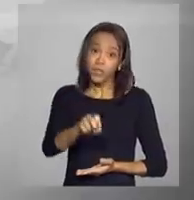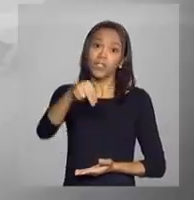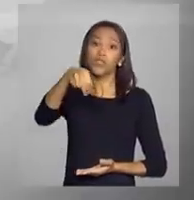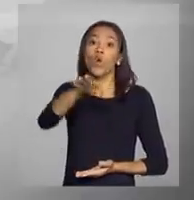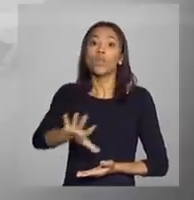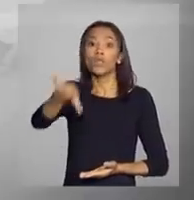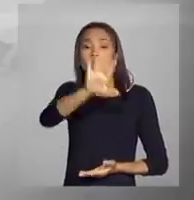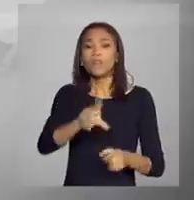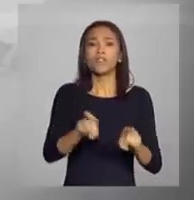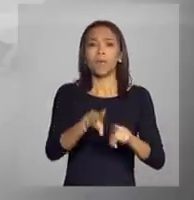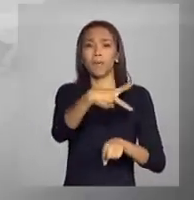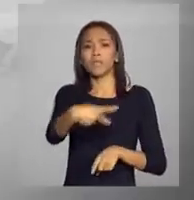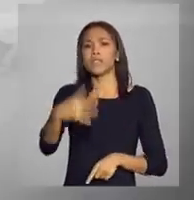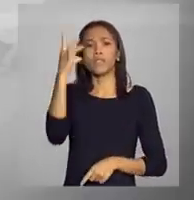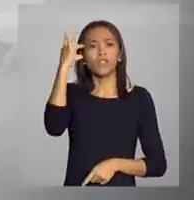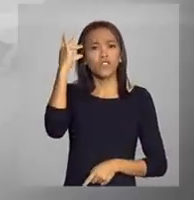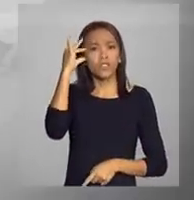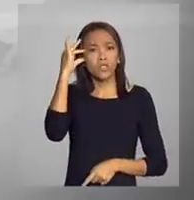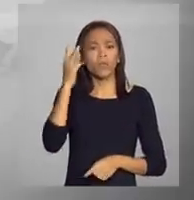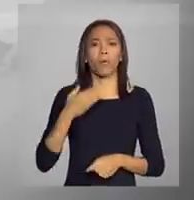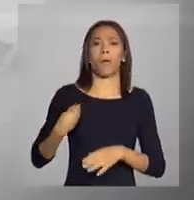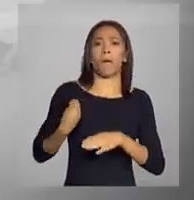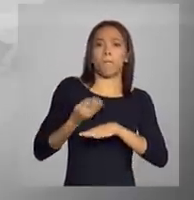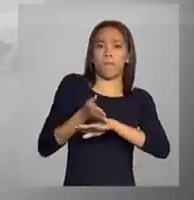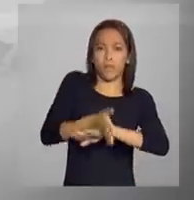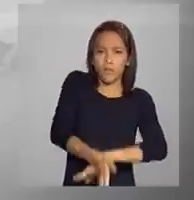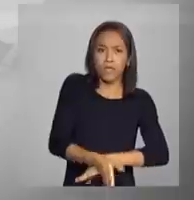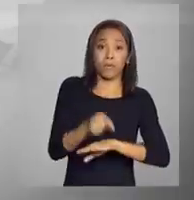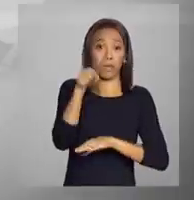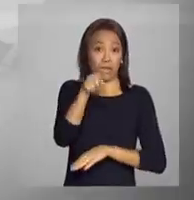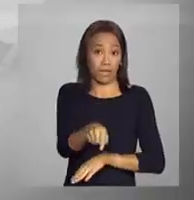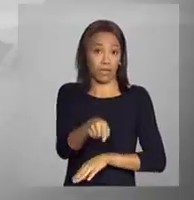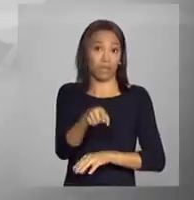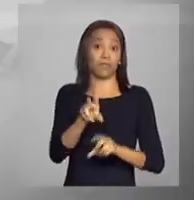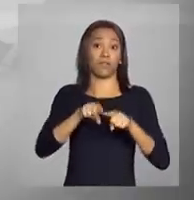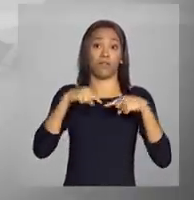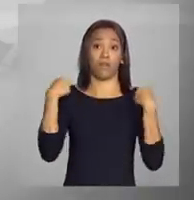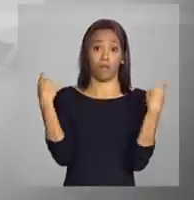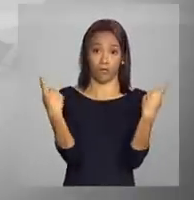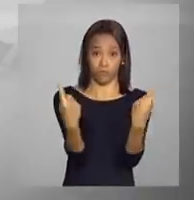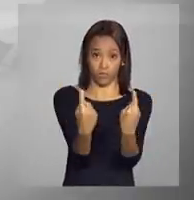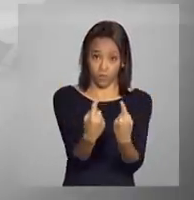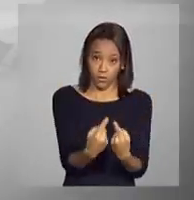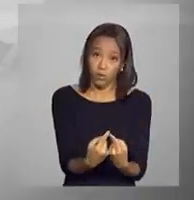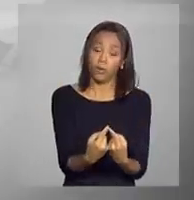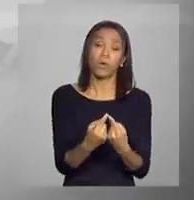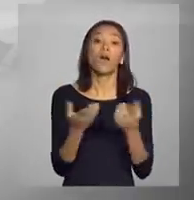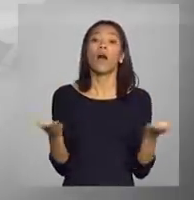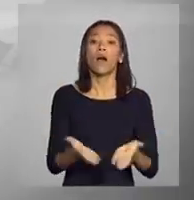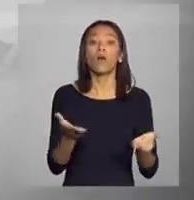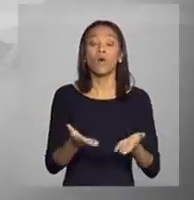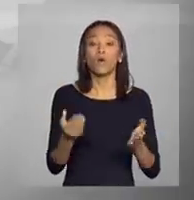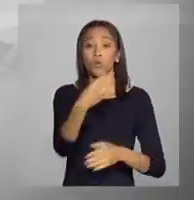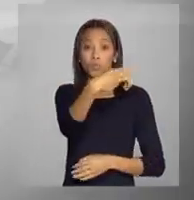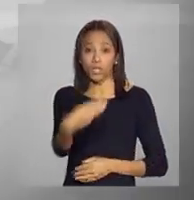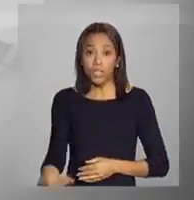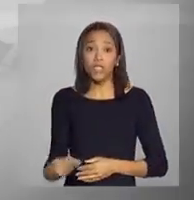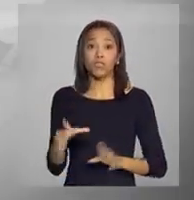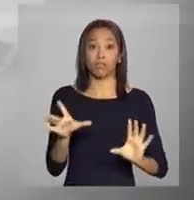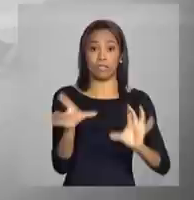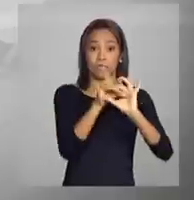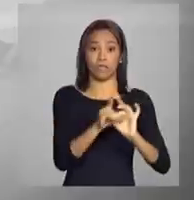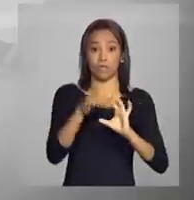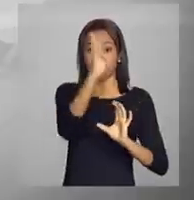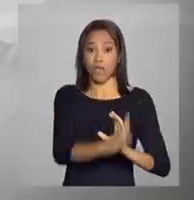Nordeste. A presidenta Dilma Rousseff participa desta reunião. Agora, o ministro da Integração Nacional, Fernando